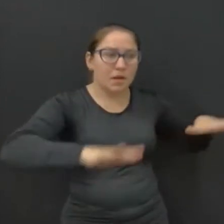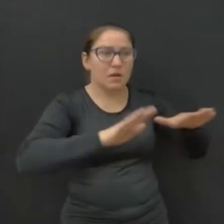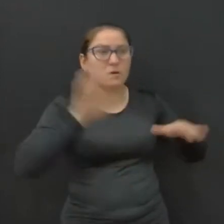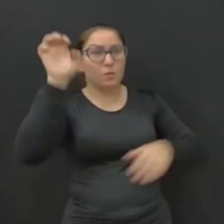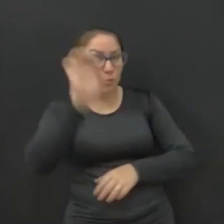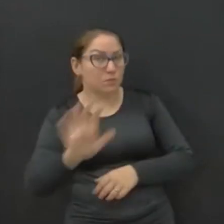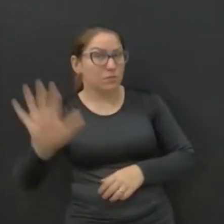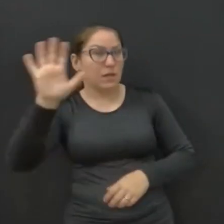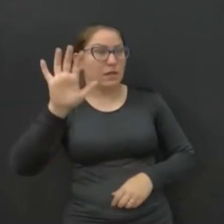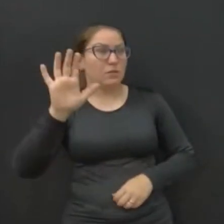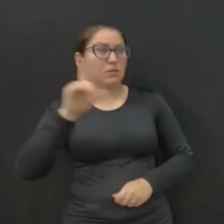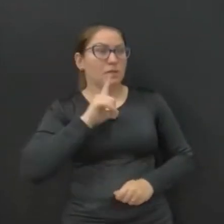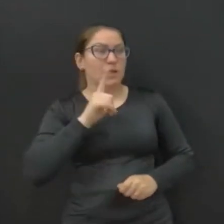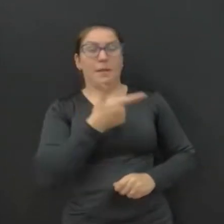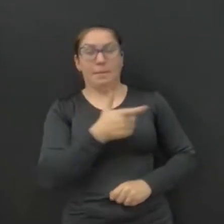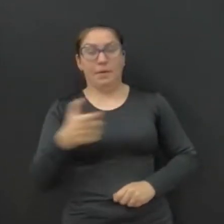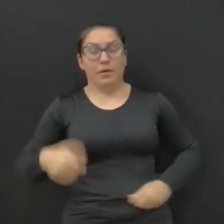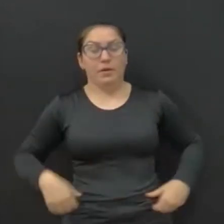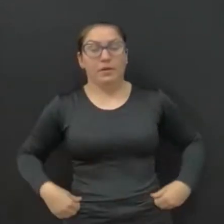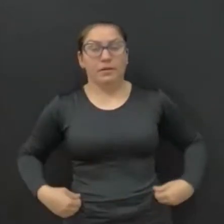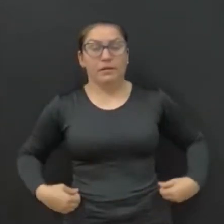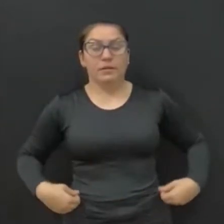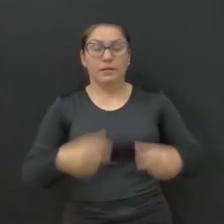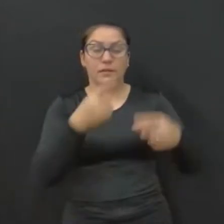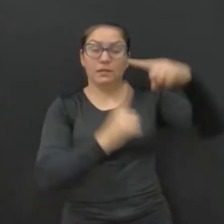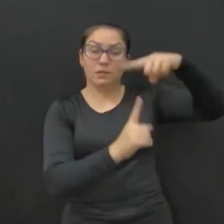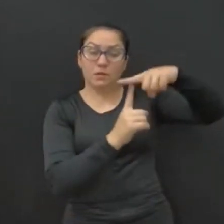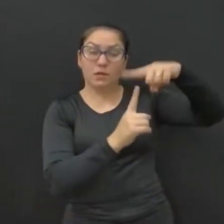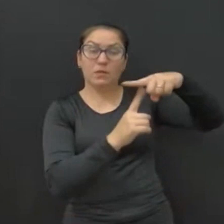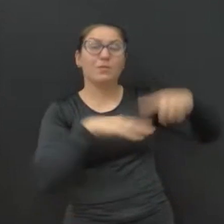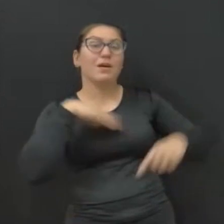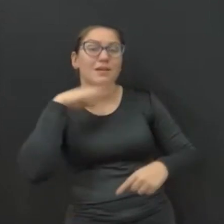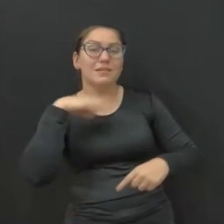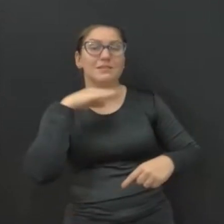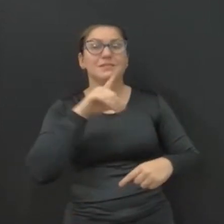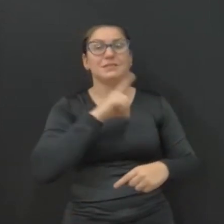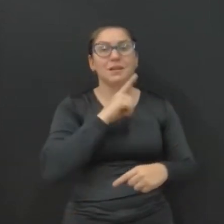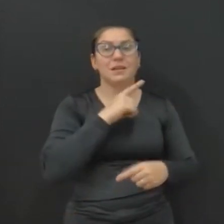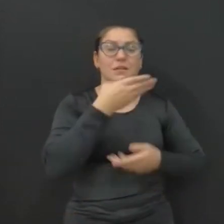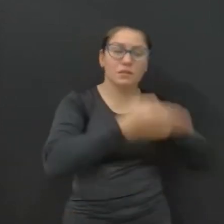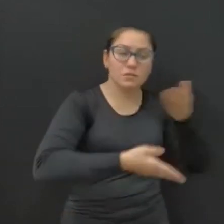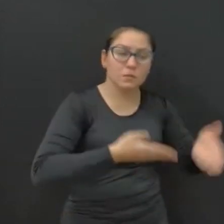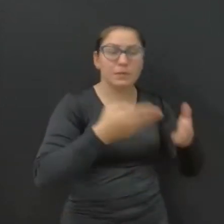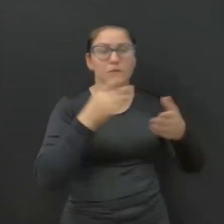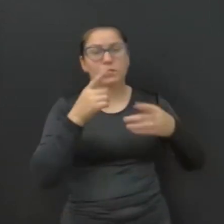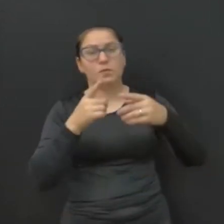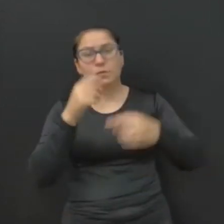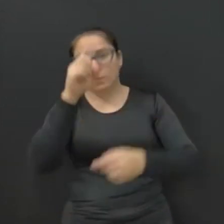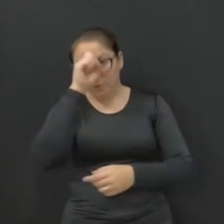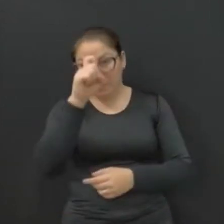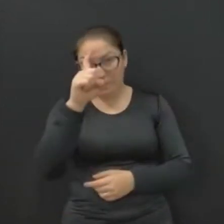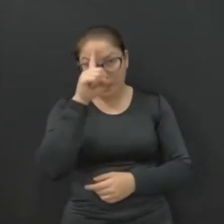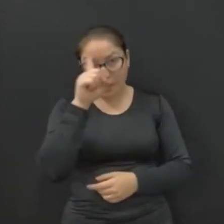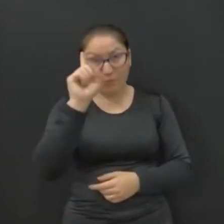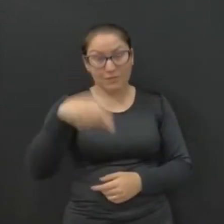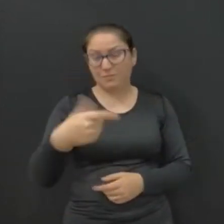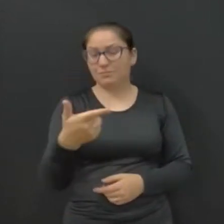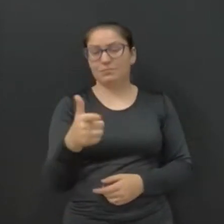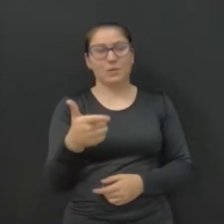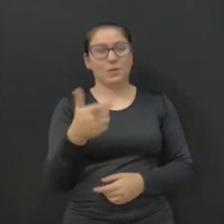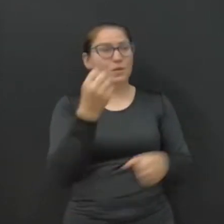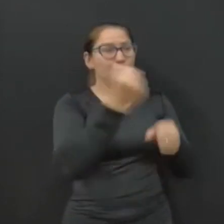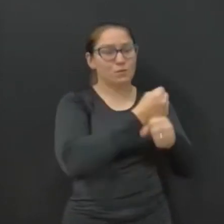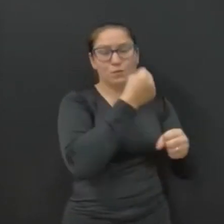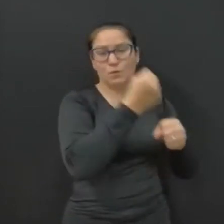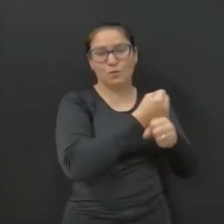Estado, nessa regional, estão aqui em Toledo, tem que, para Assis e Fiatobriand, fazer o atendimento no hospital que não tem toda a